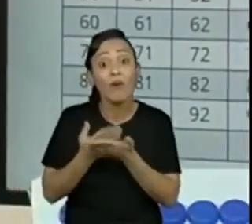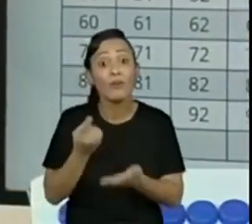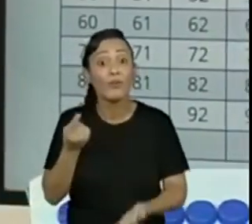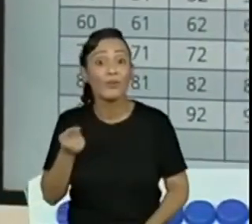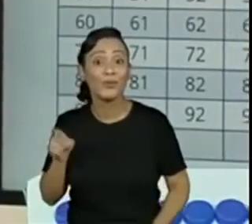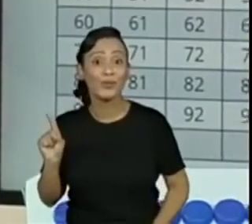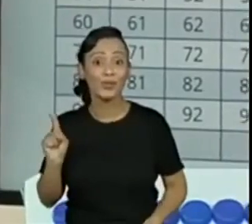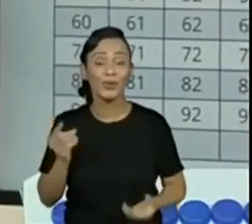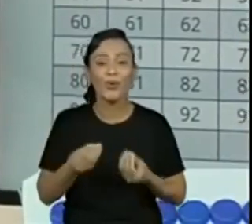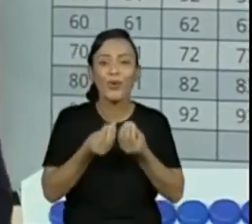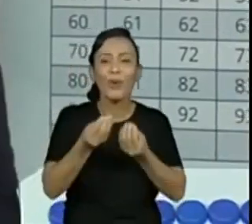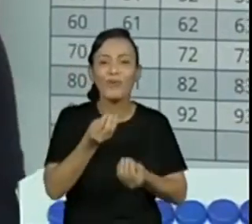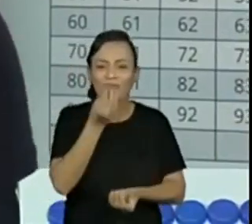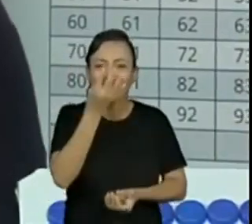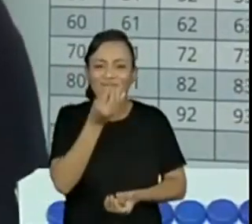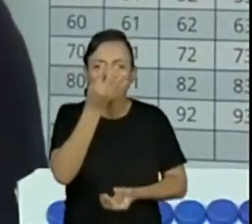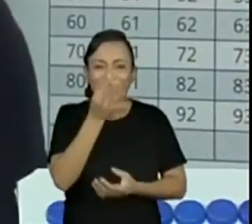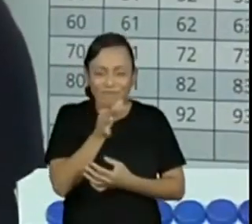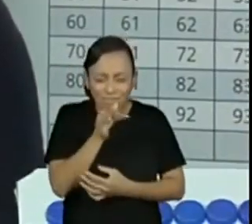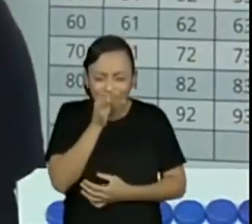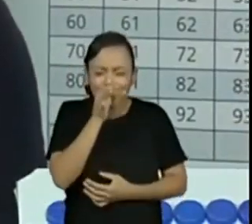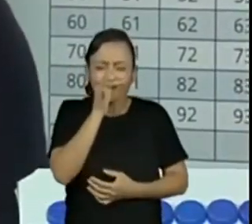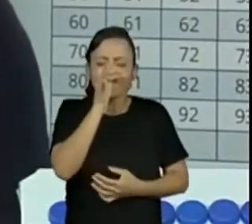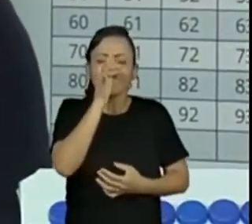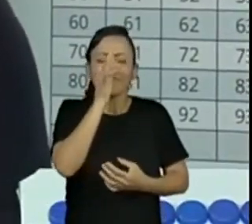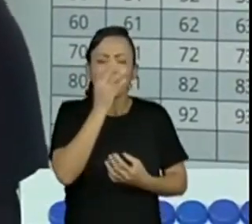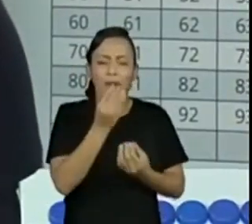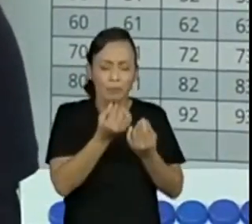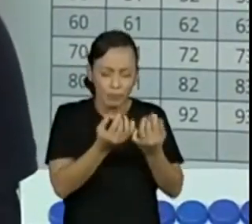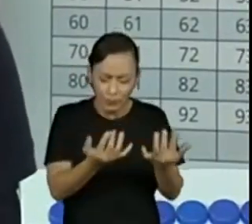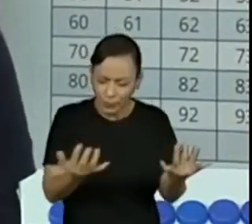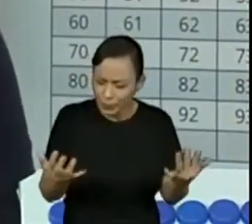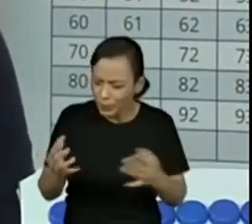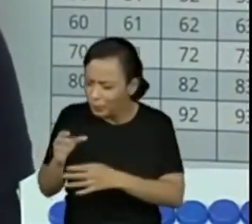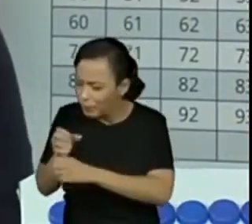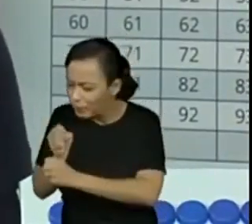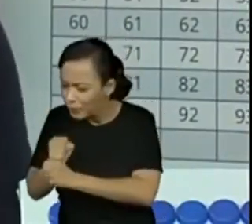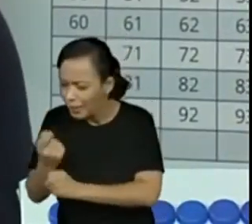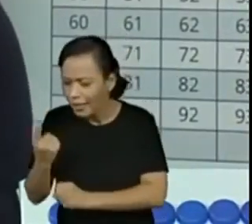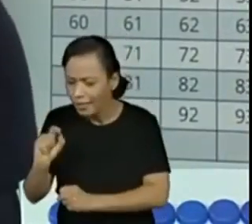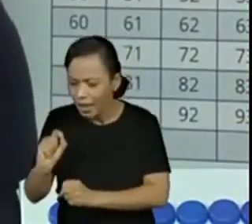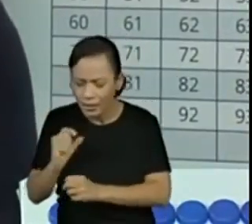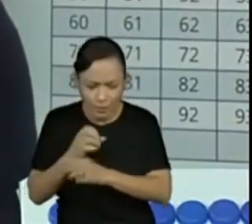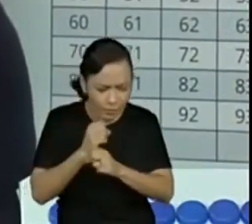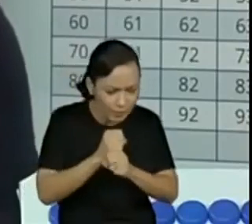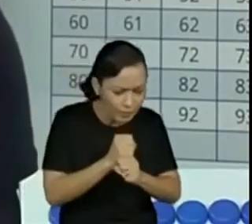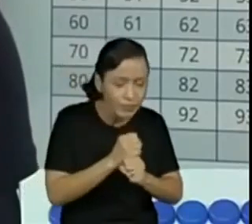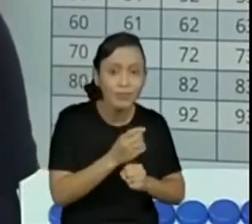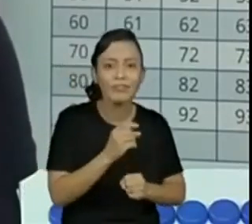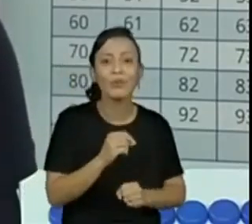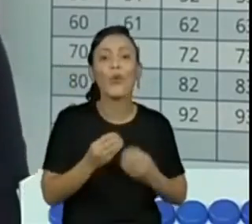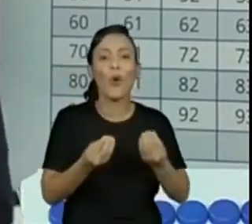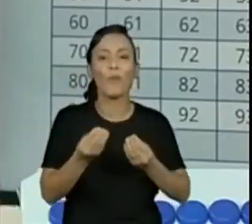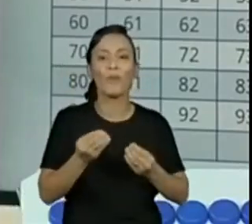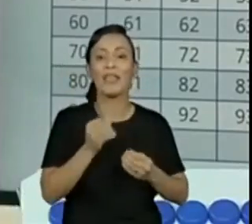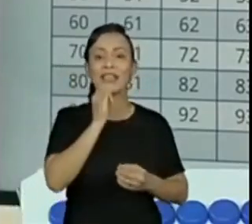Também. De ir contando, né? Como que eu conto de dez até... Como que eu somo até dez? Então, quatro mais seis.